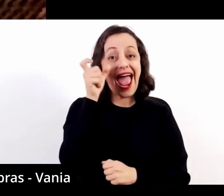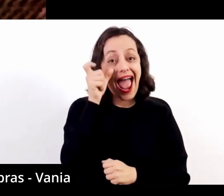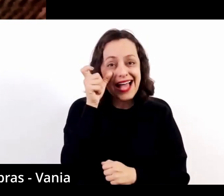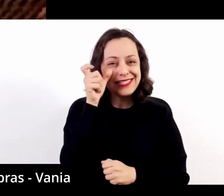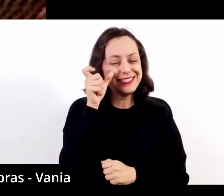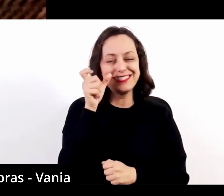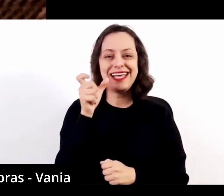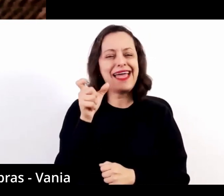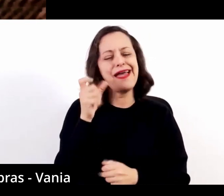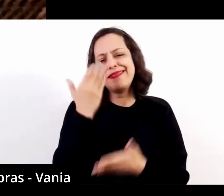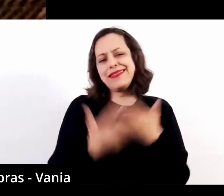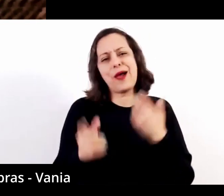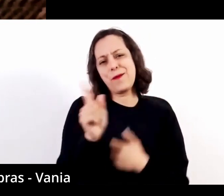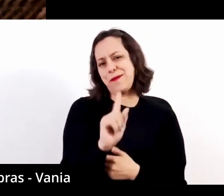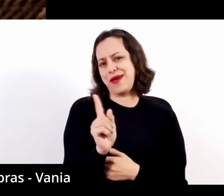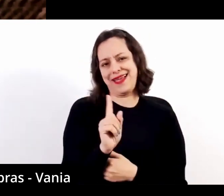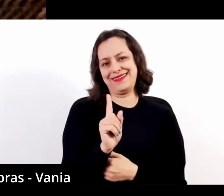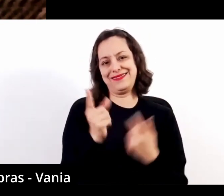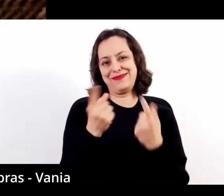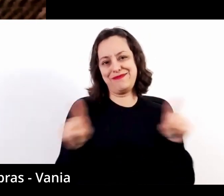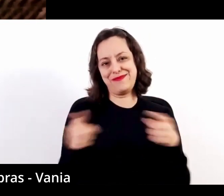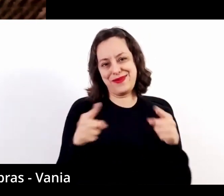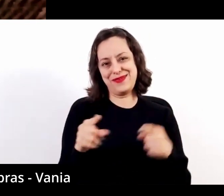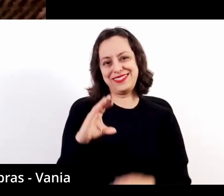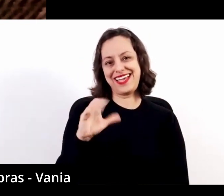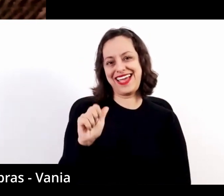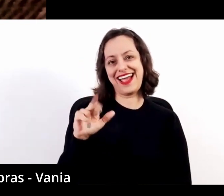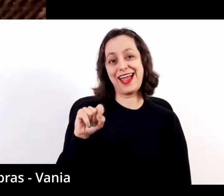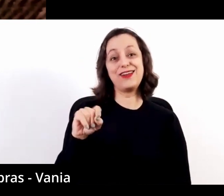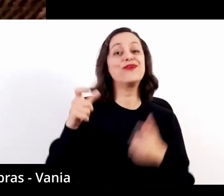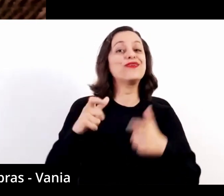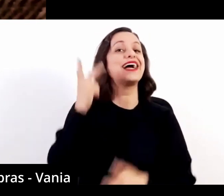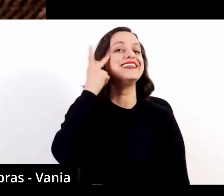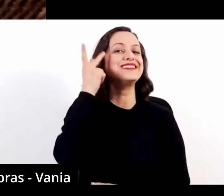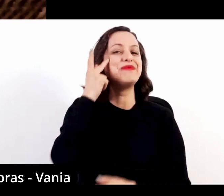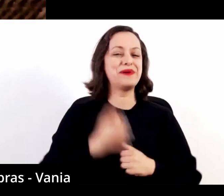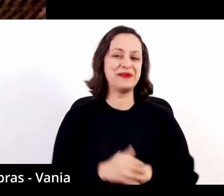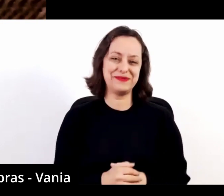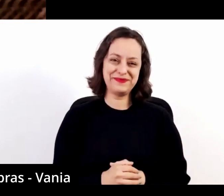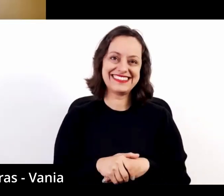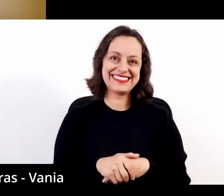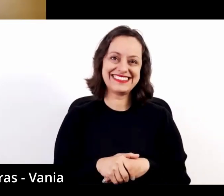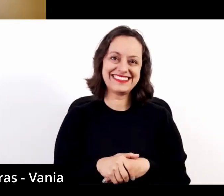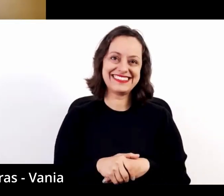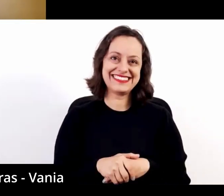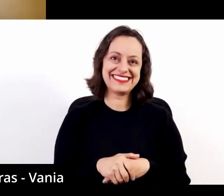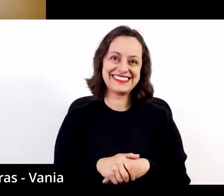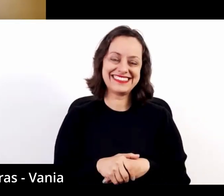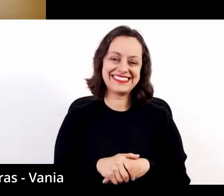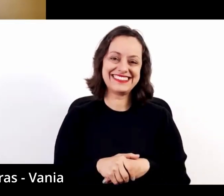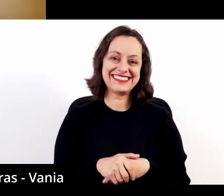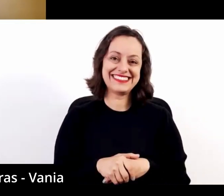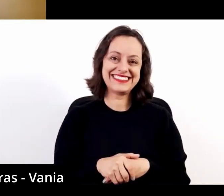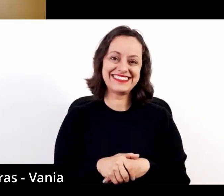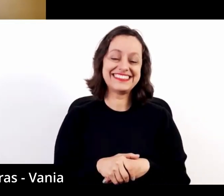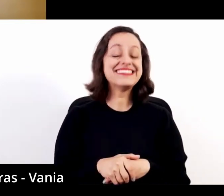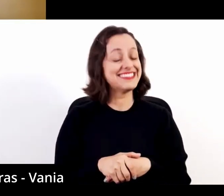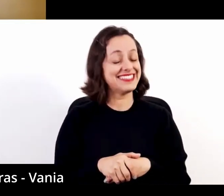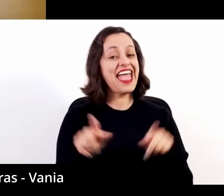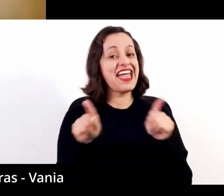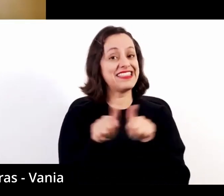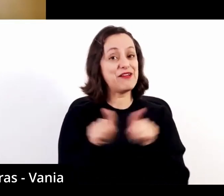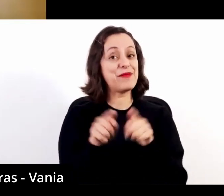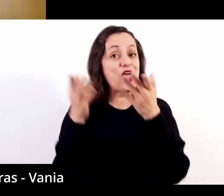imperdíveis concertos do Carlo em São Paulo. Bom, e fica o convite